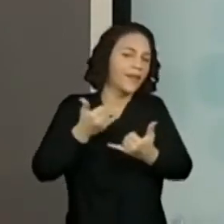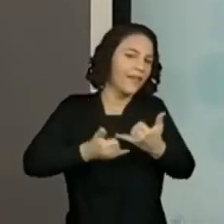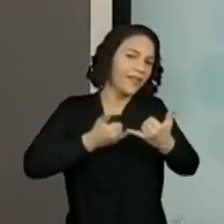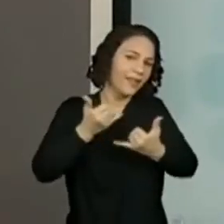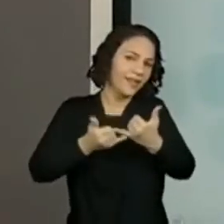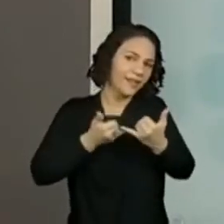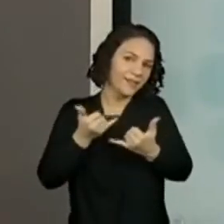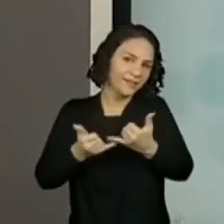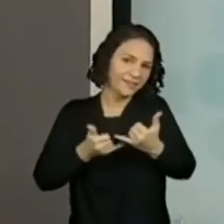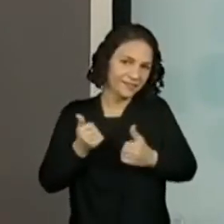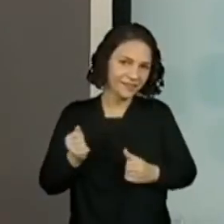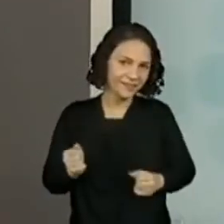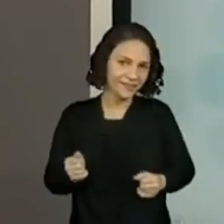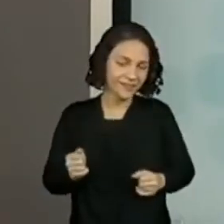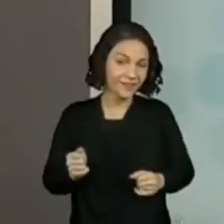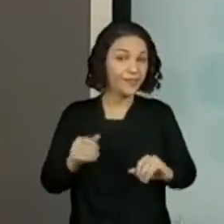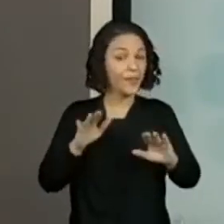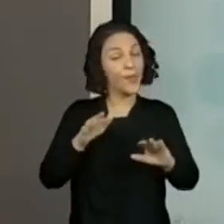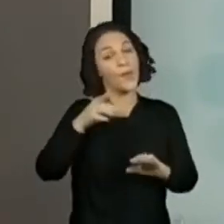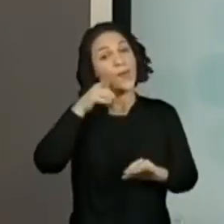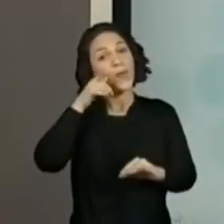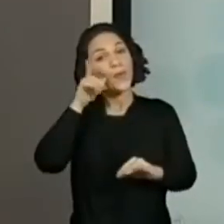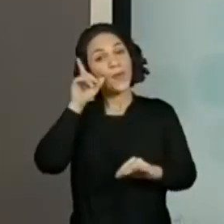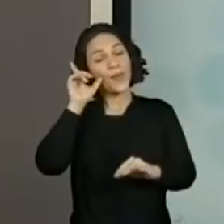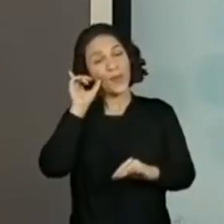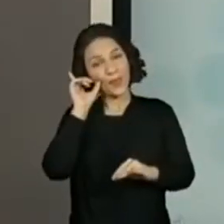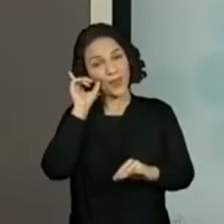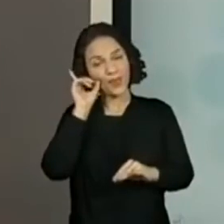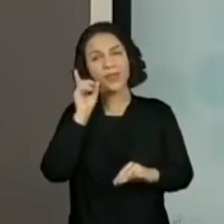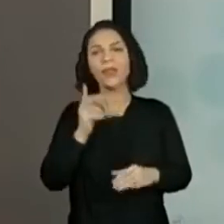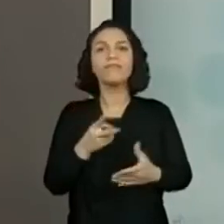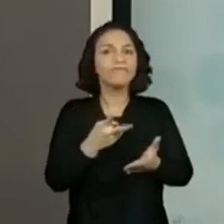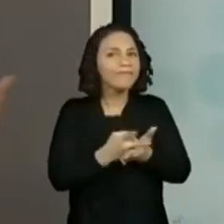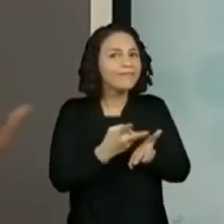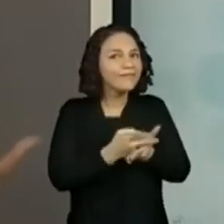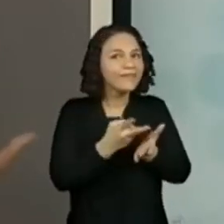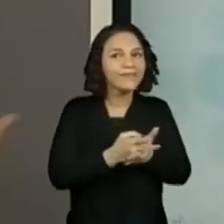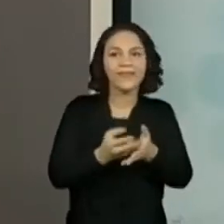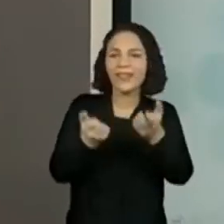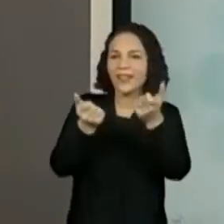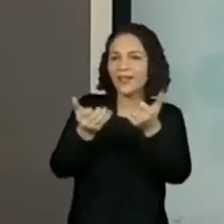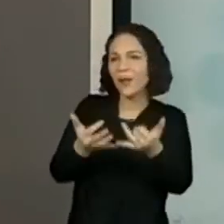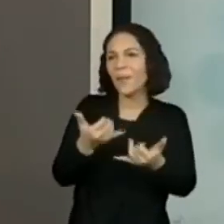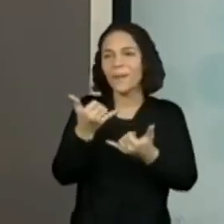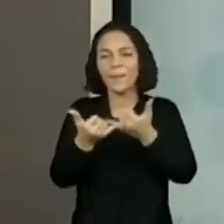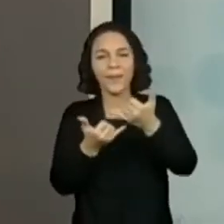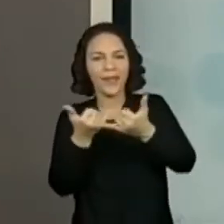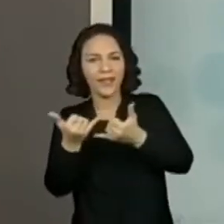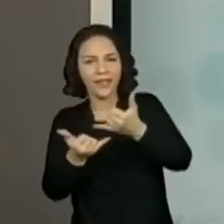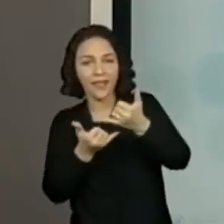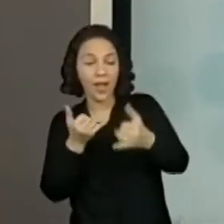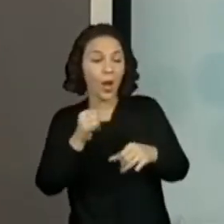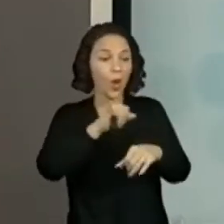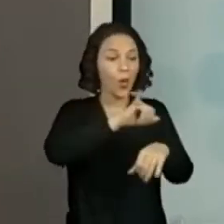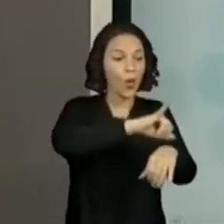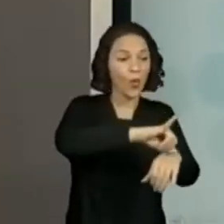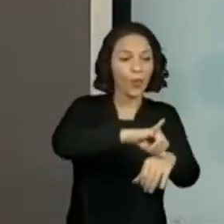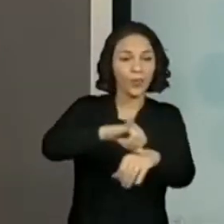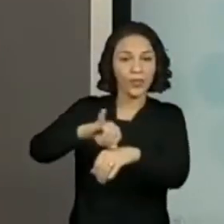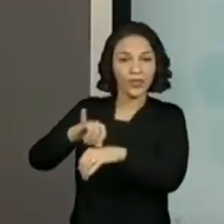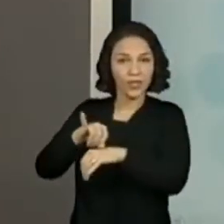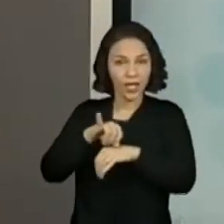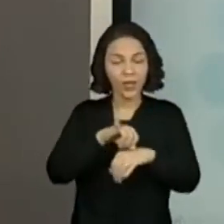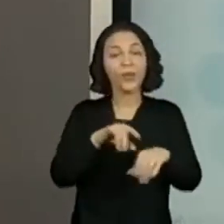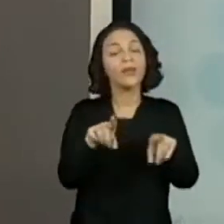preferidas. Ontem, a gente continua aí falando de brincadeiras que a gente usa objetos. E,